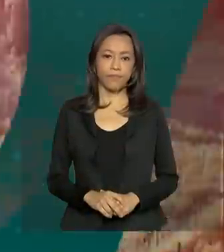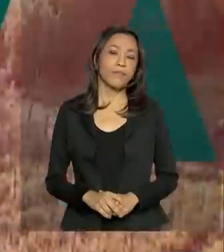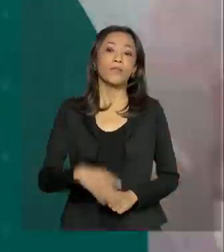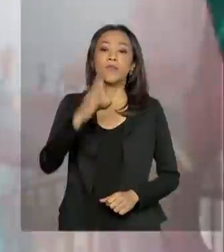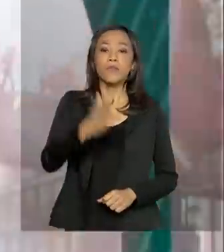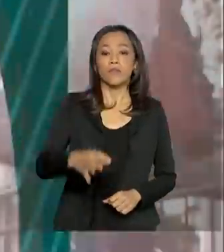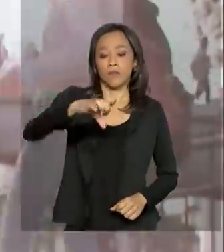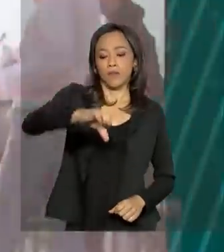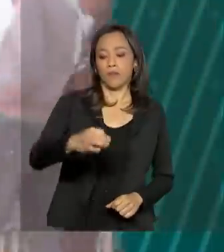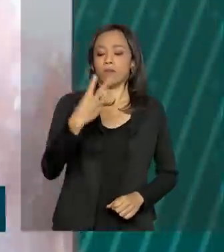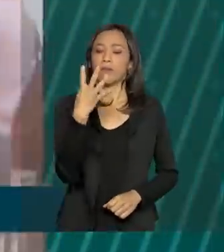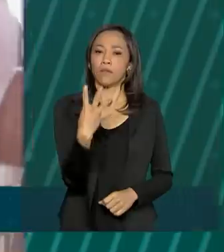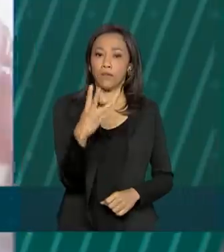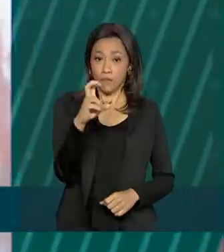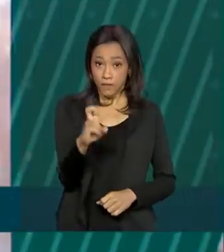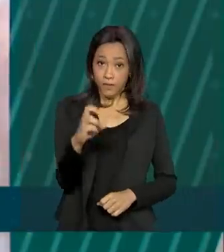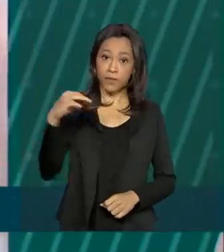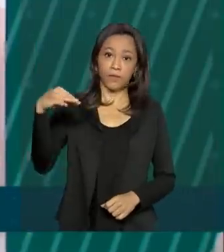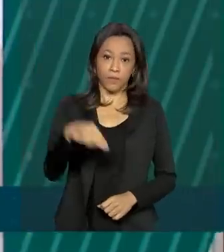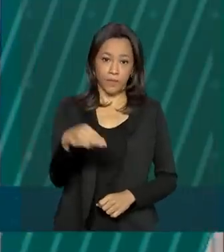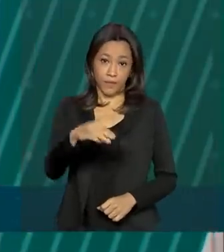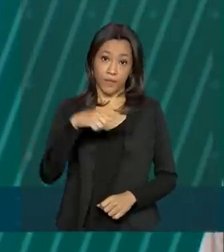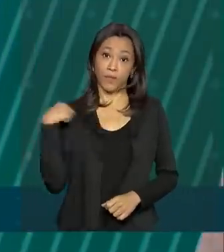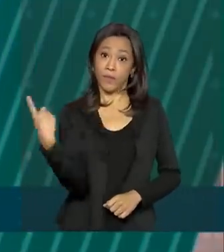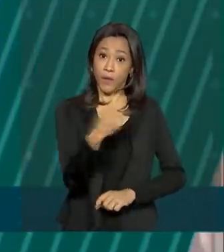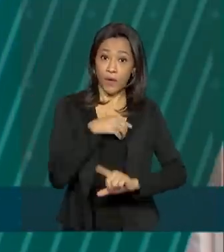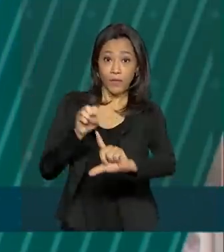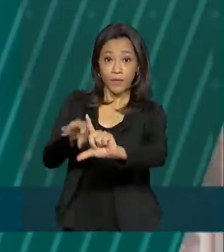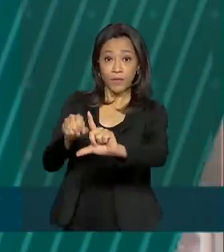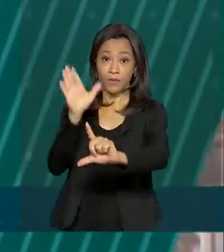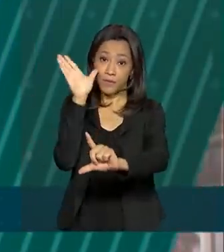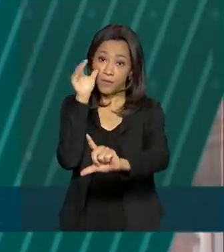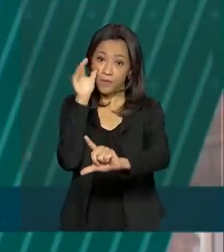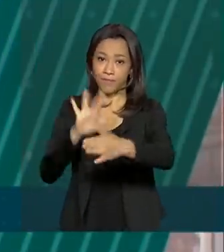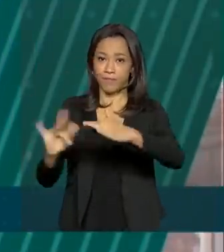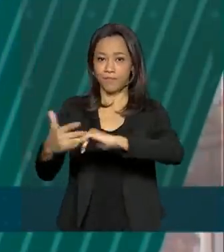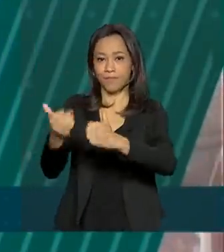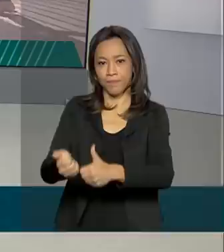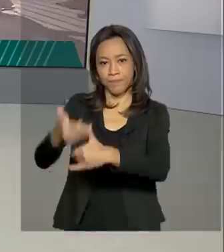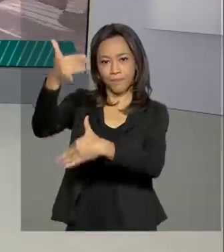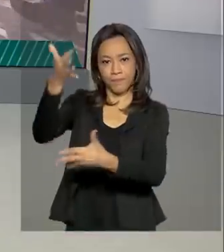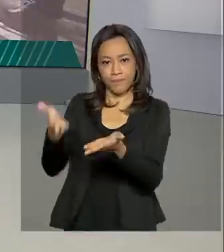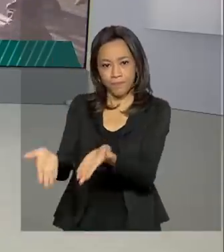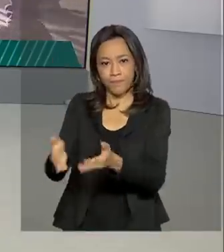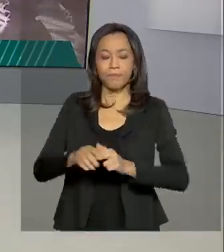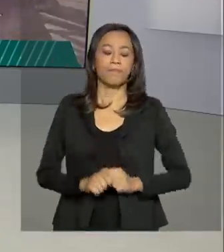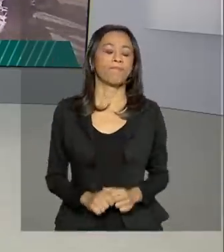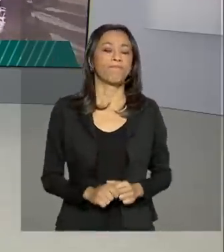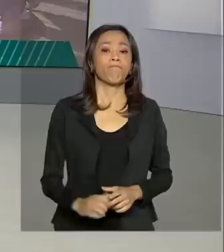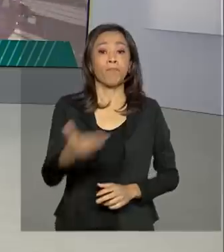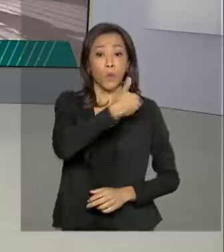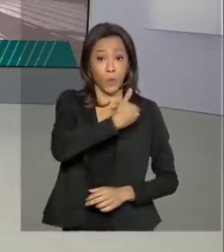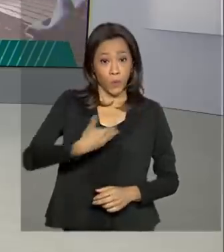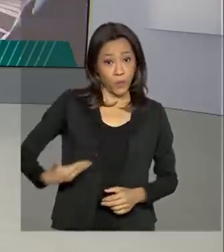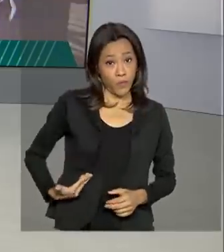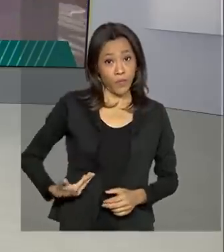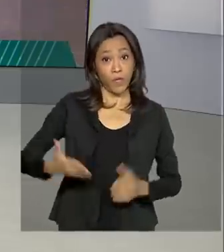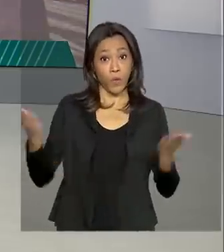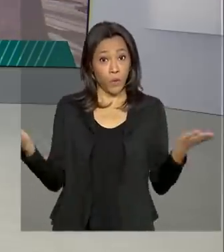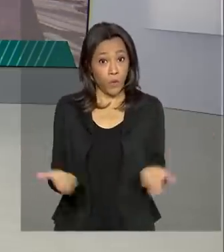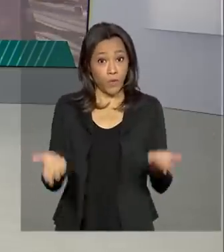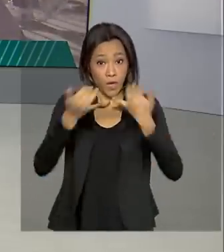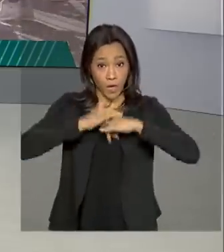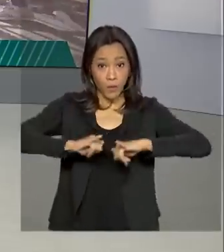São 9 horas e 45 minutos, estamos ao vivo também pelas redes sociais. O governo anuncia